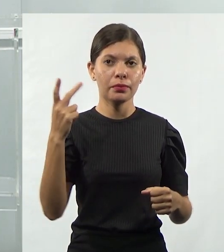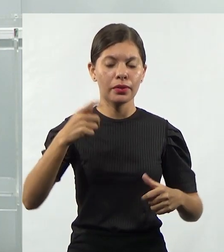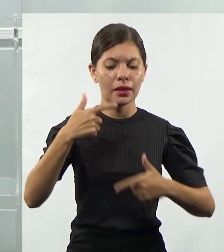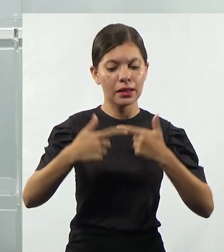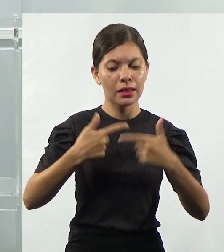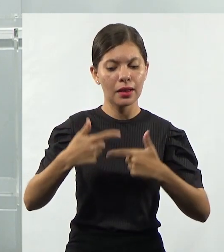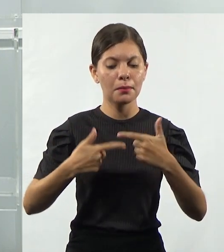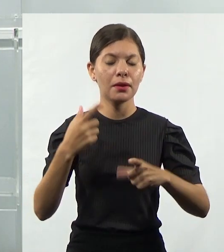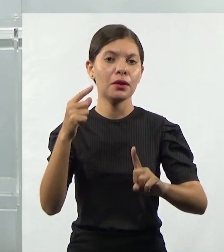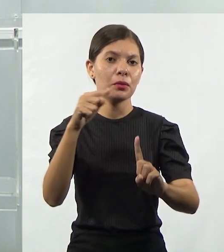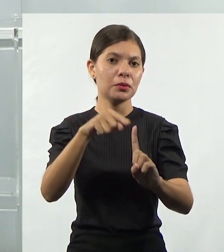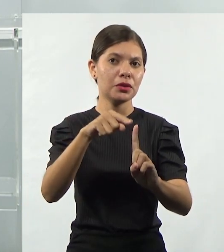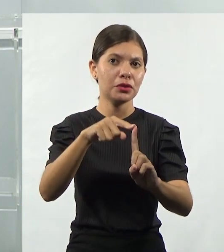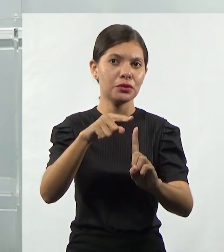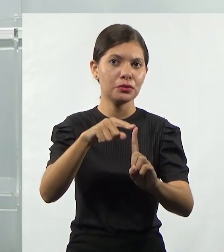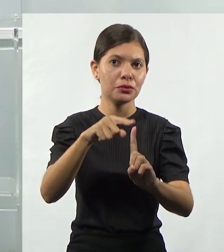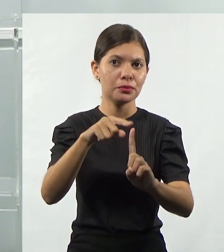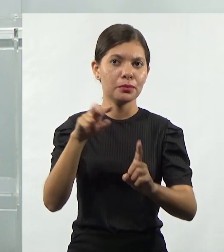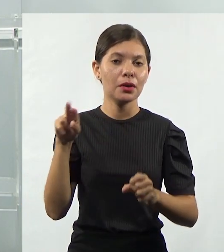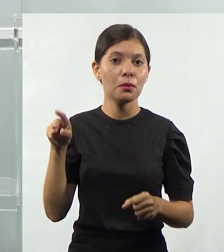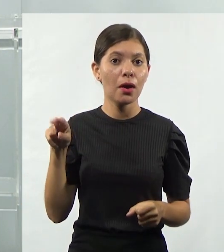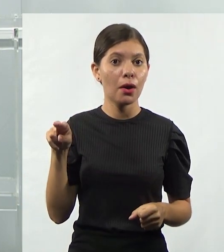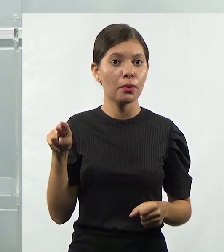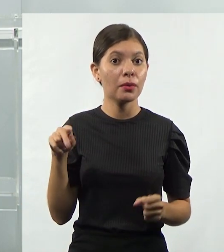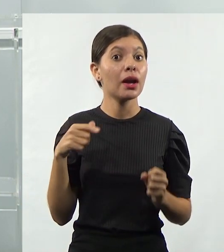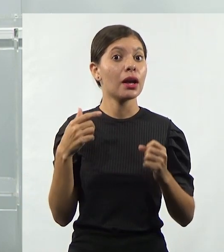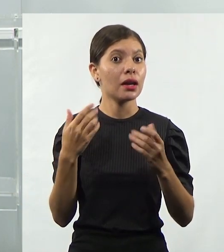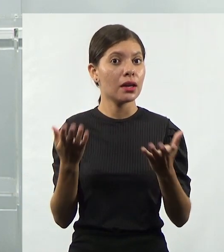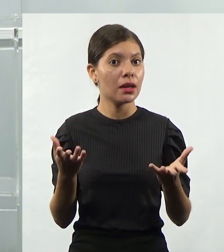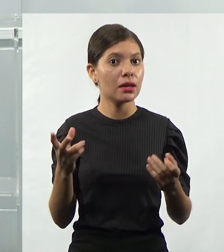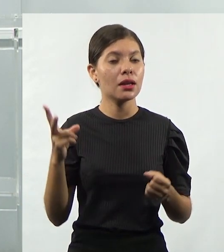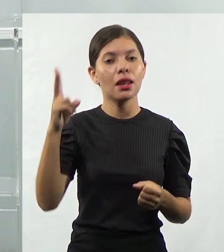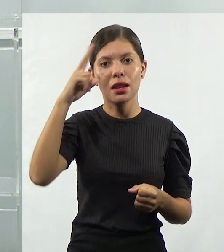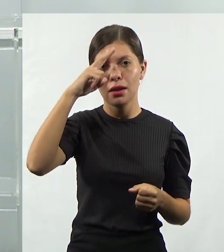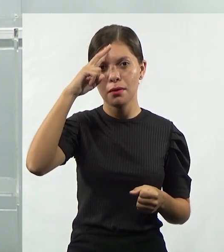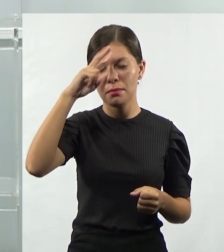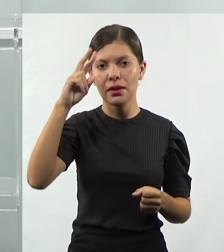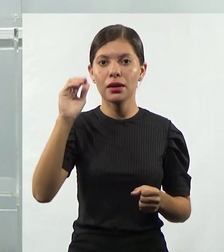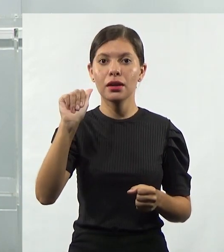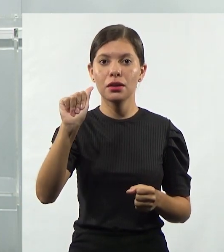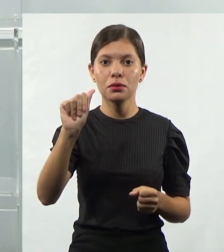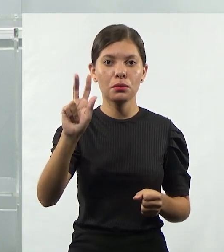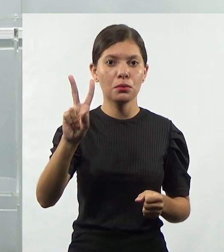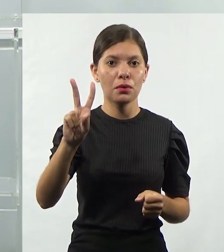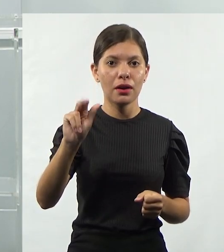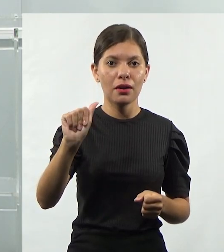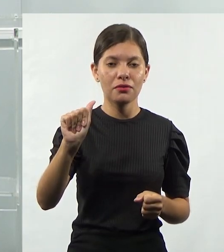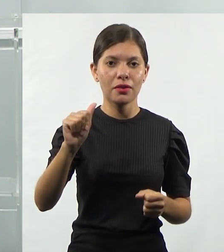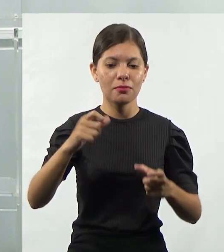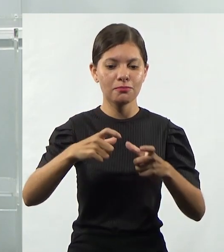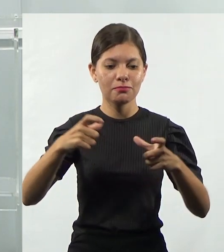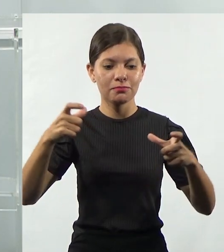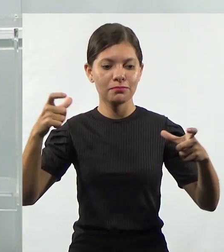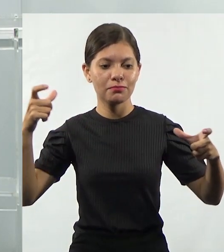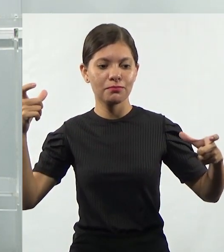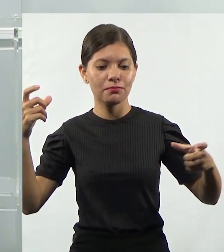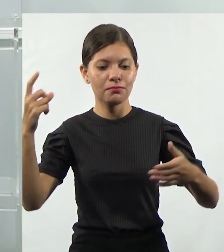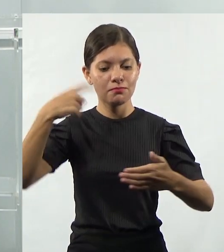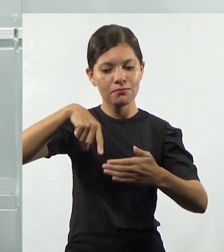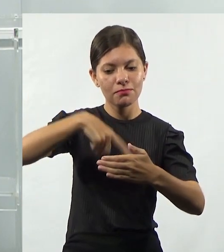objetivo. Vamos ver quais são eles. E lembra que no nosso material nas unidades lá no AVA, vai estar bem mais